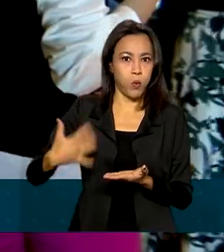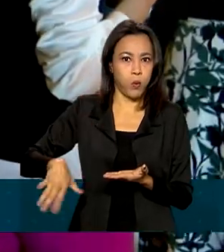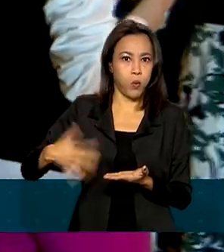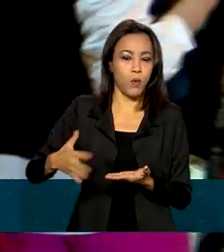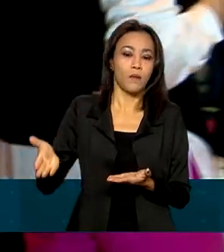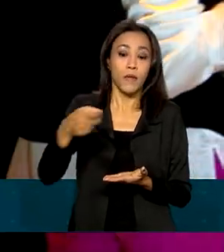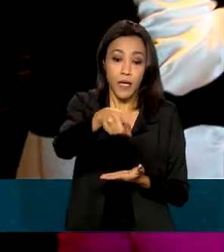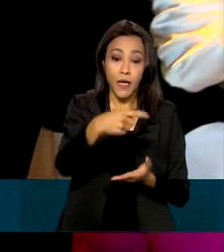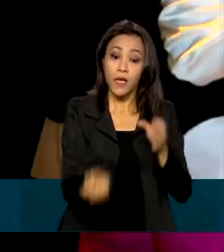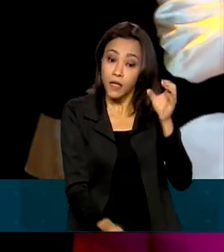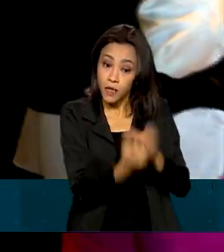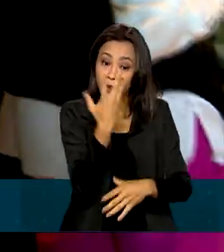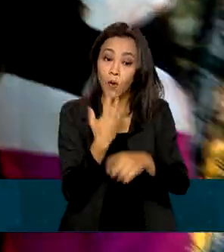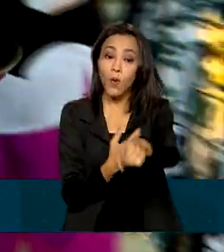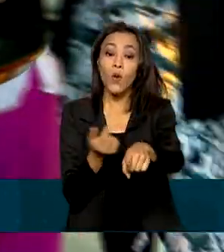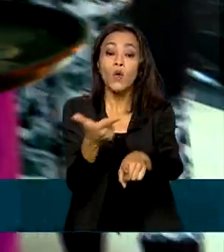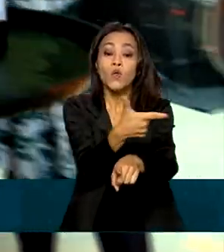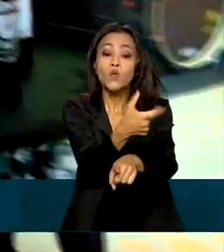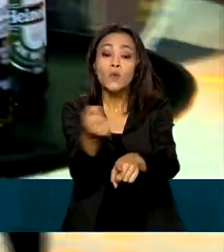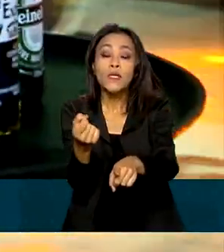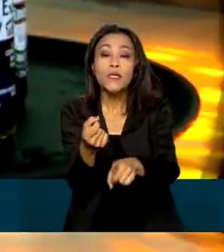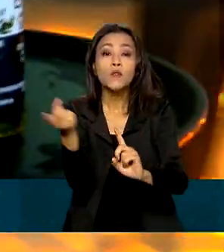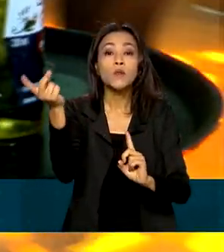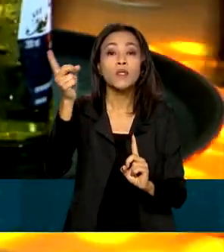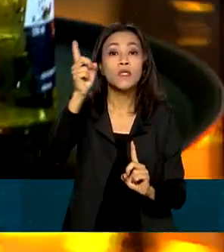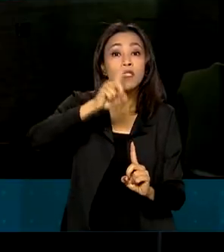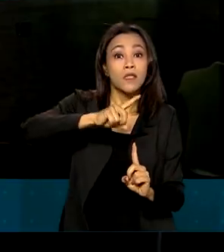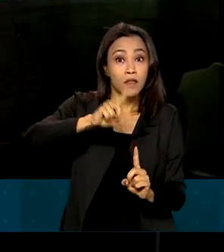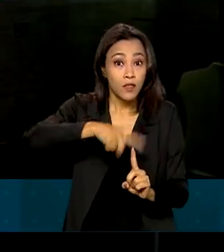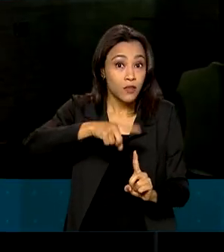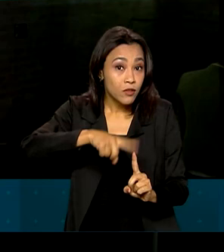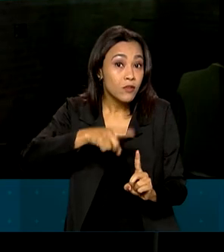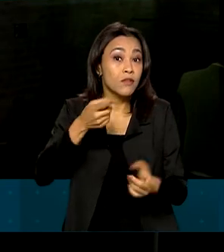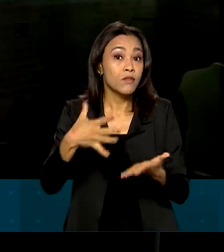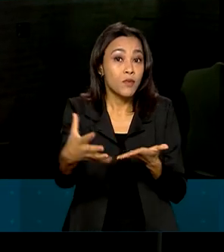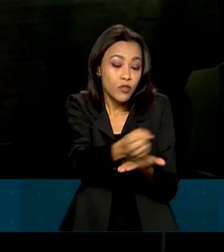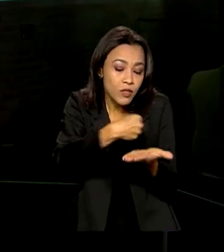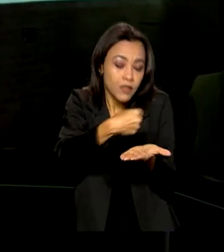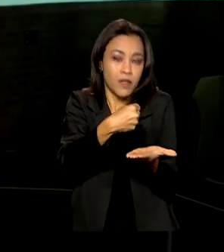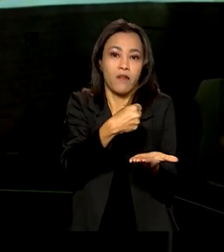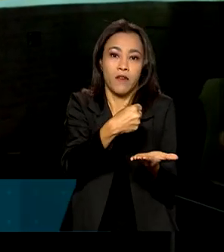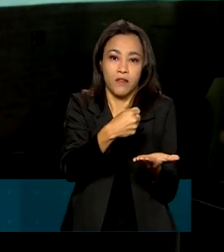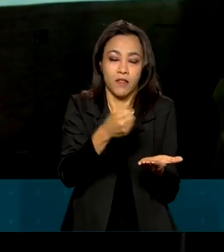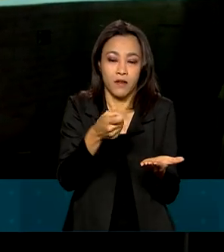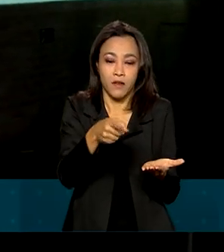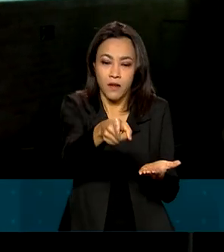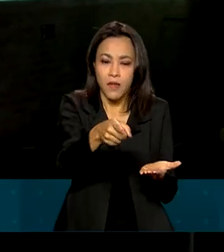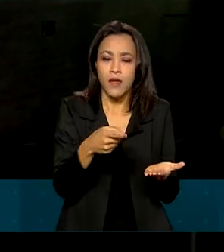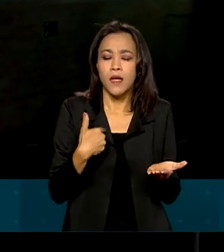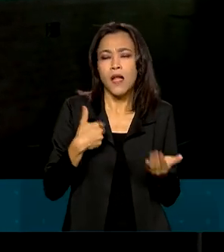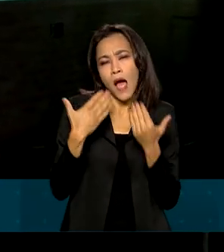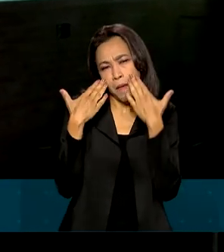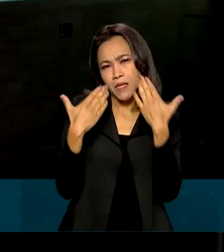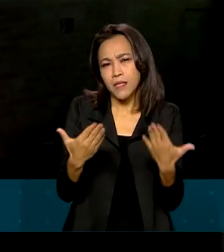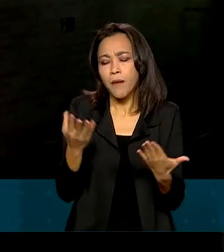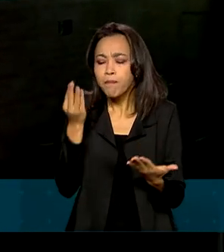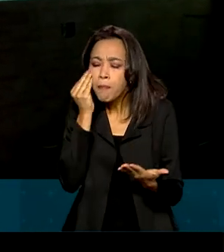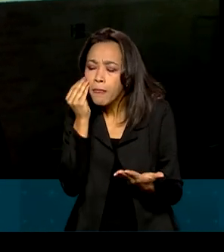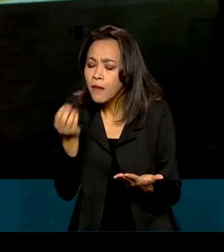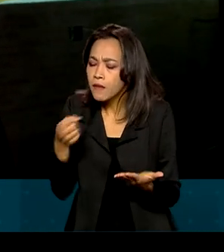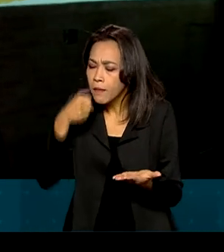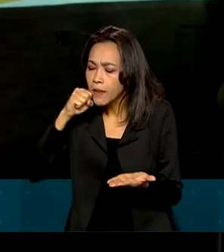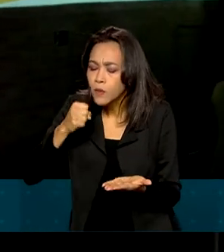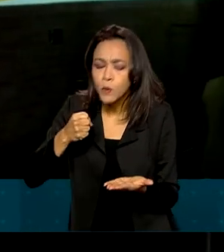chegaram a criar 200 tipos de cerveja diferente. A gente gosta de apresentar experimentos. Então,